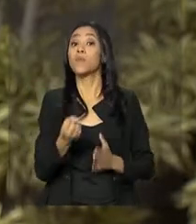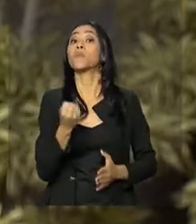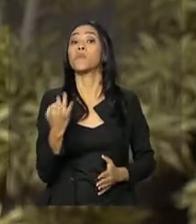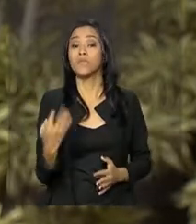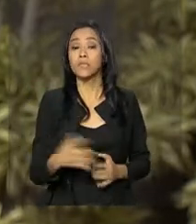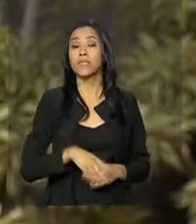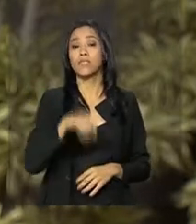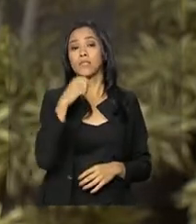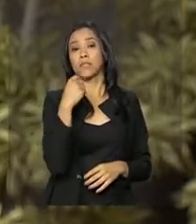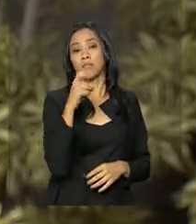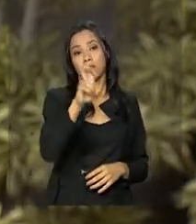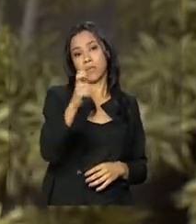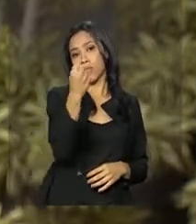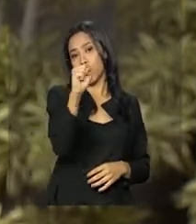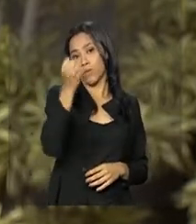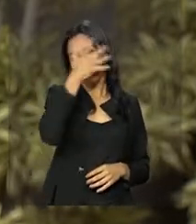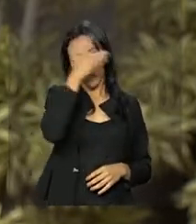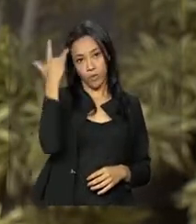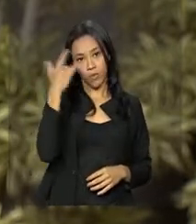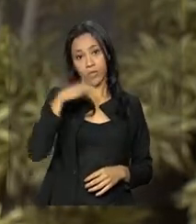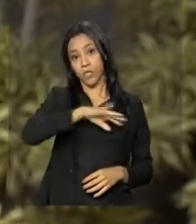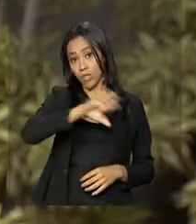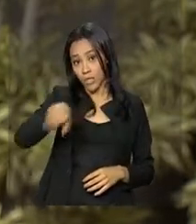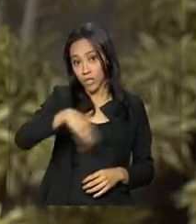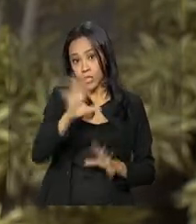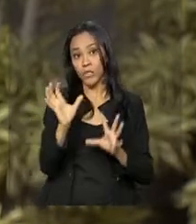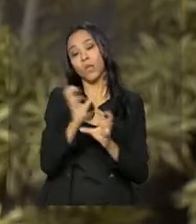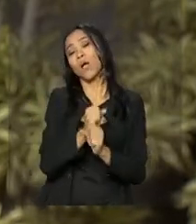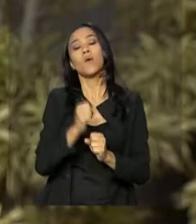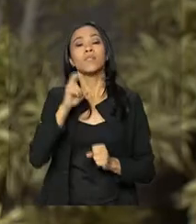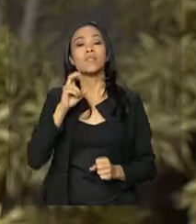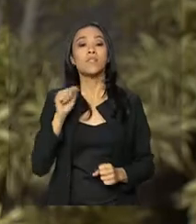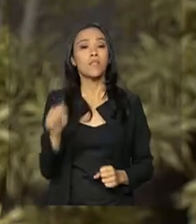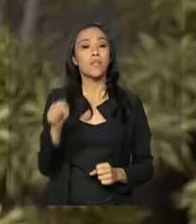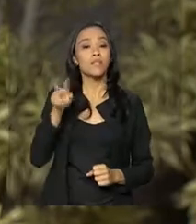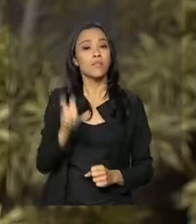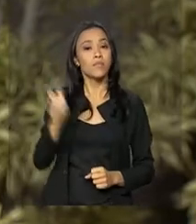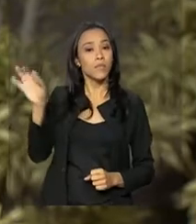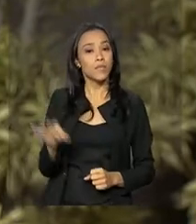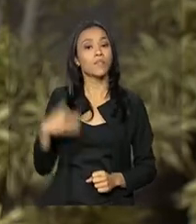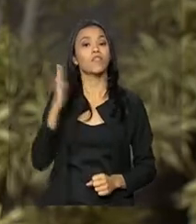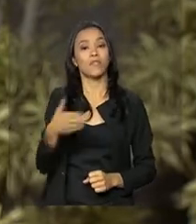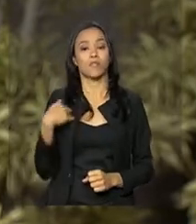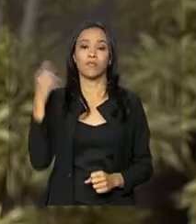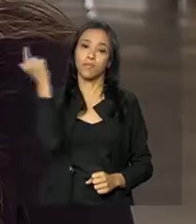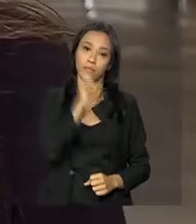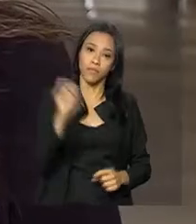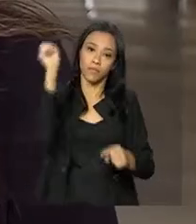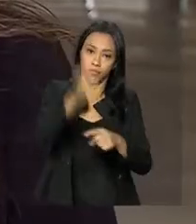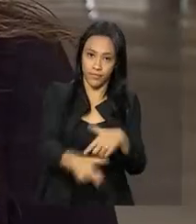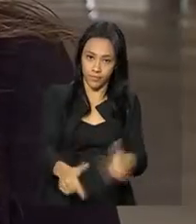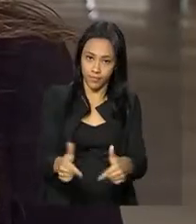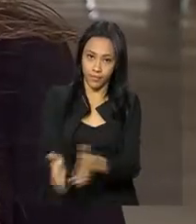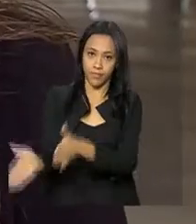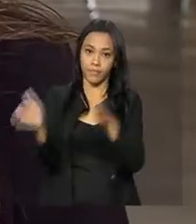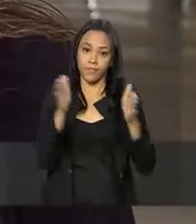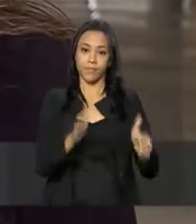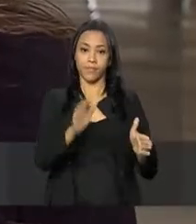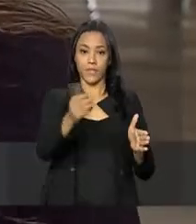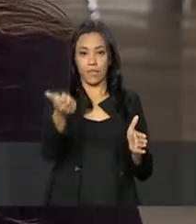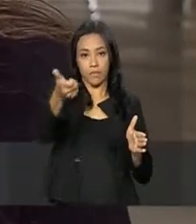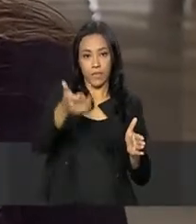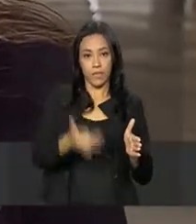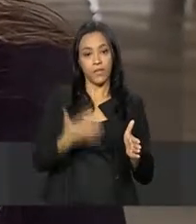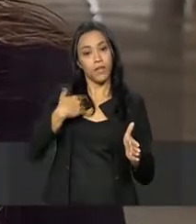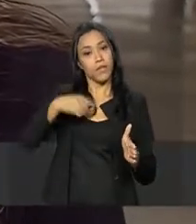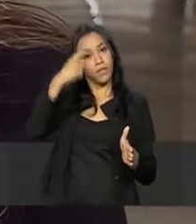58 pessoas e deste total, 75% já conseguiram emprego. A nossa ideia é que ele